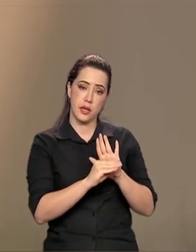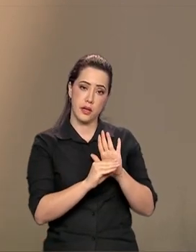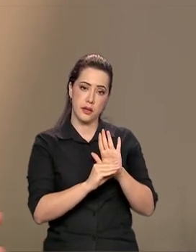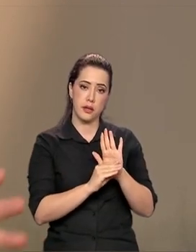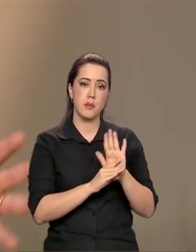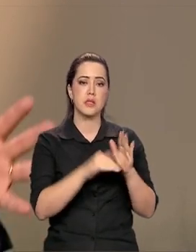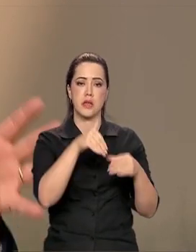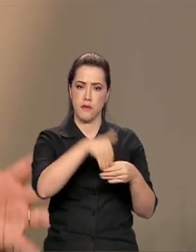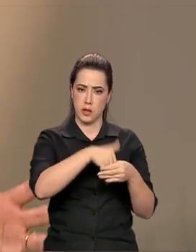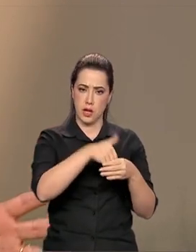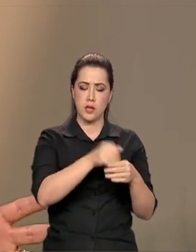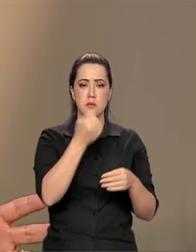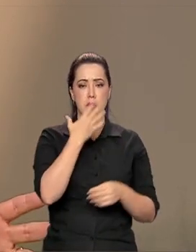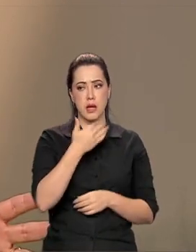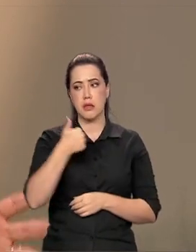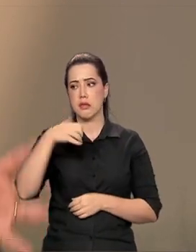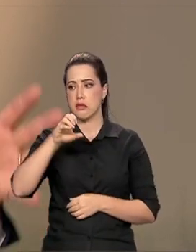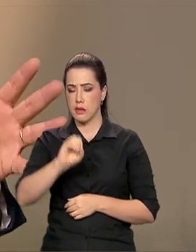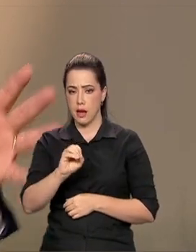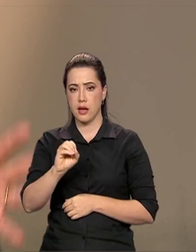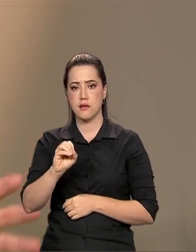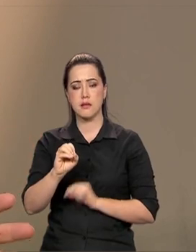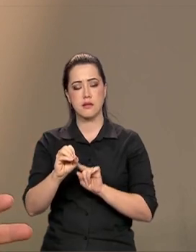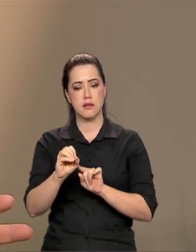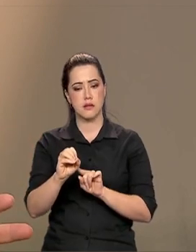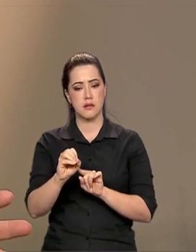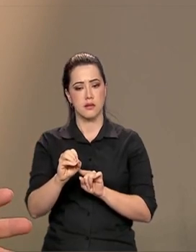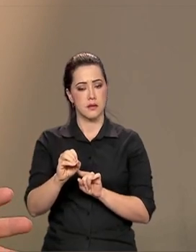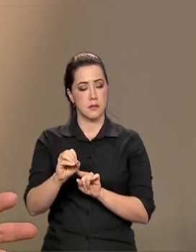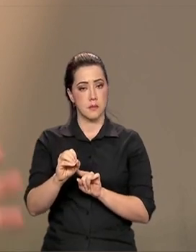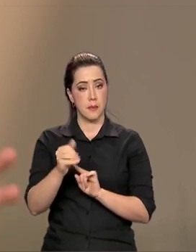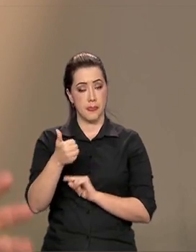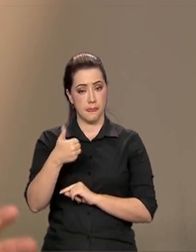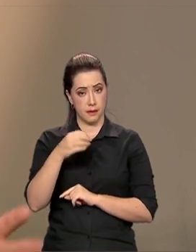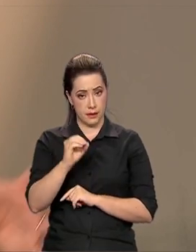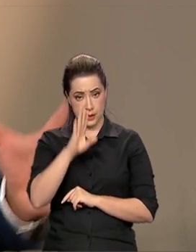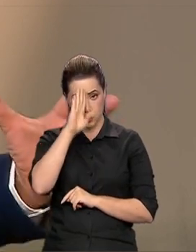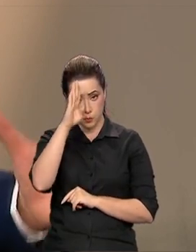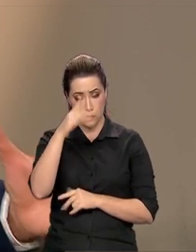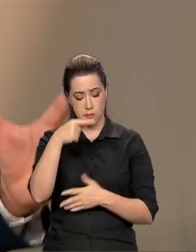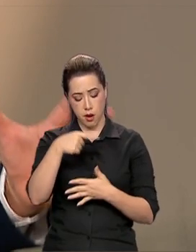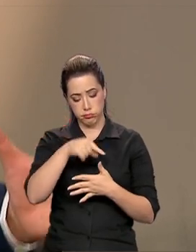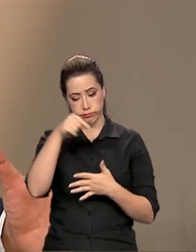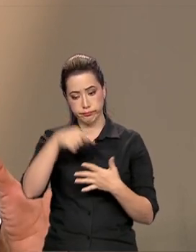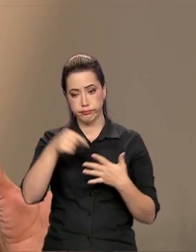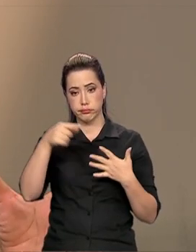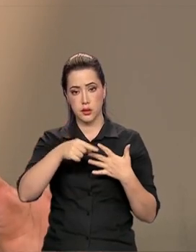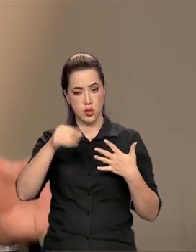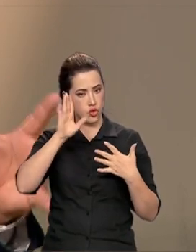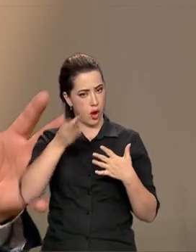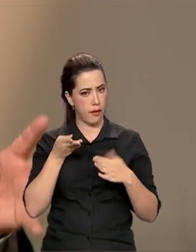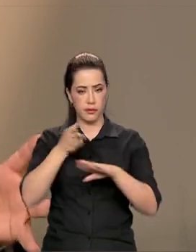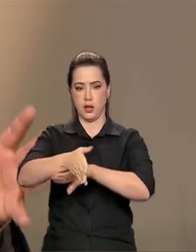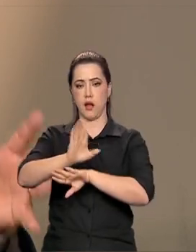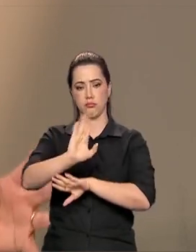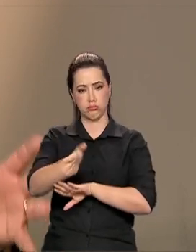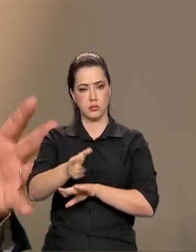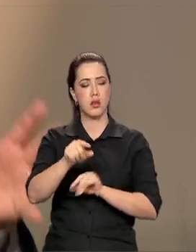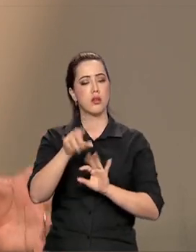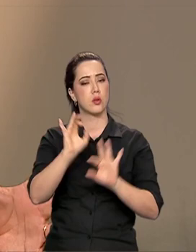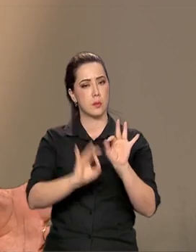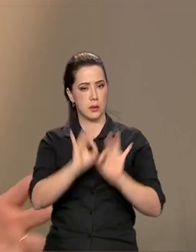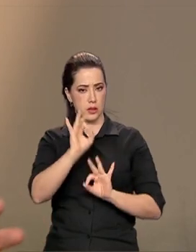votados, dos quais 10 foram os prioritários. Esses 10 já estarão automaticamente no